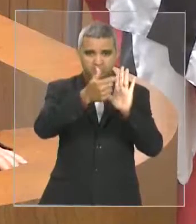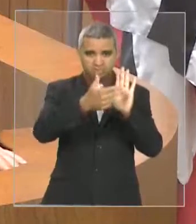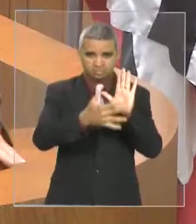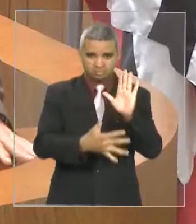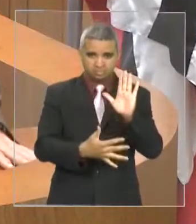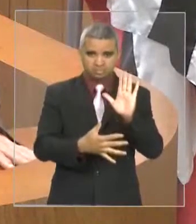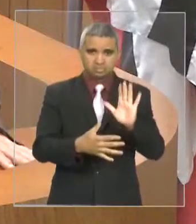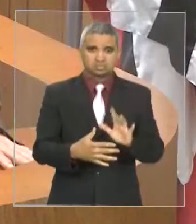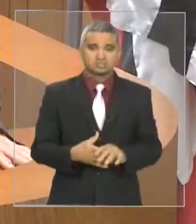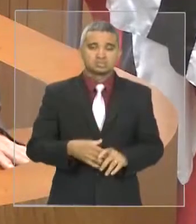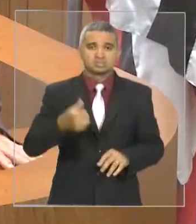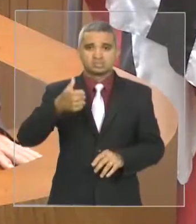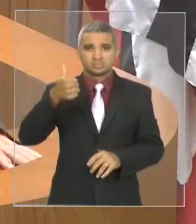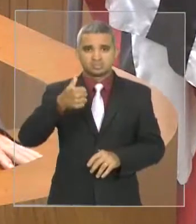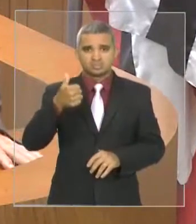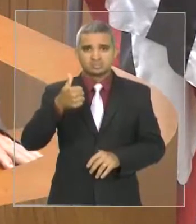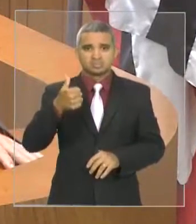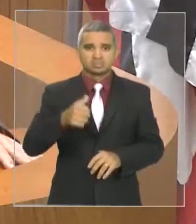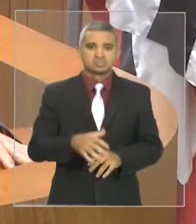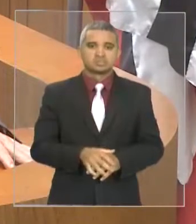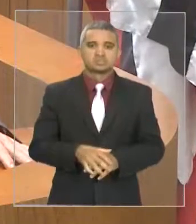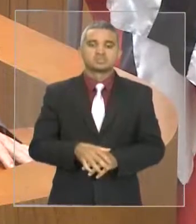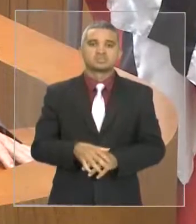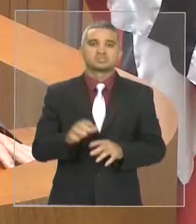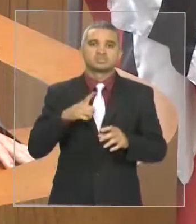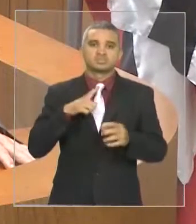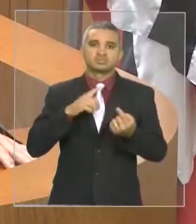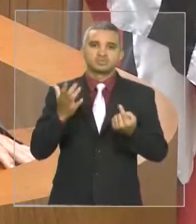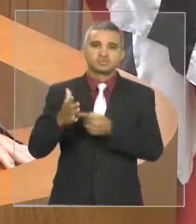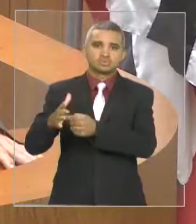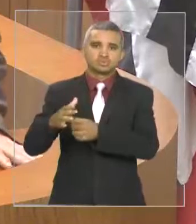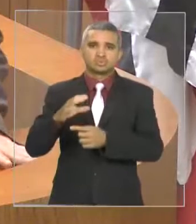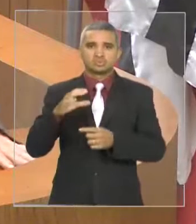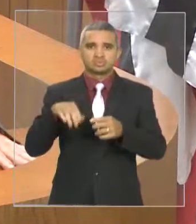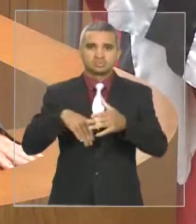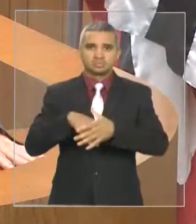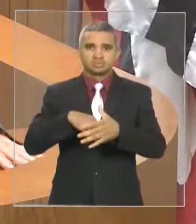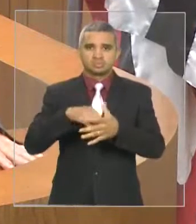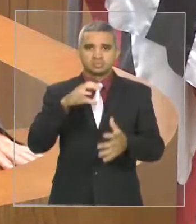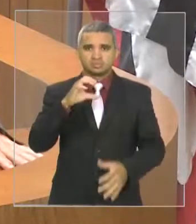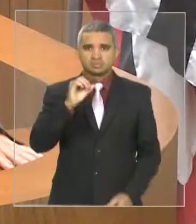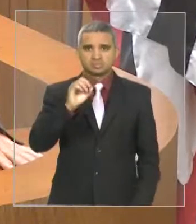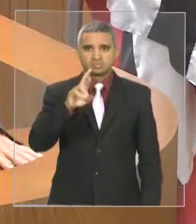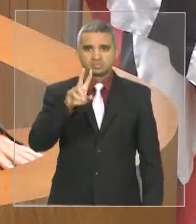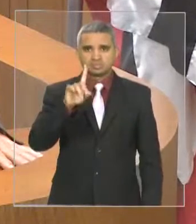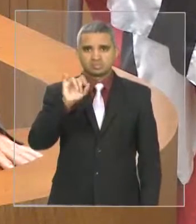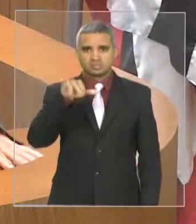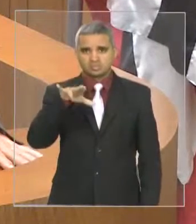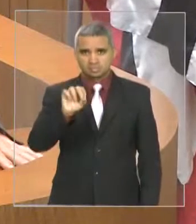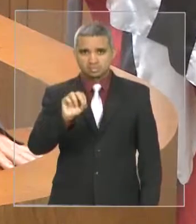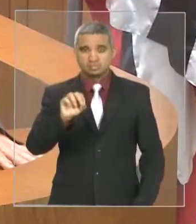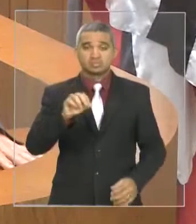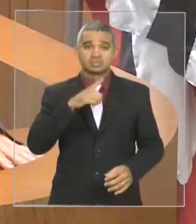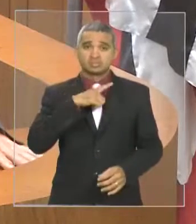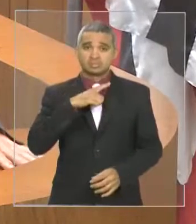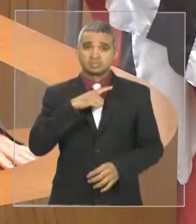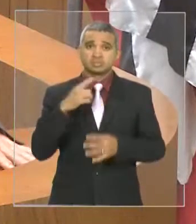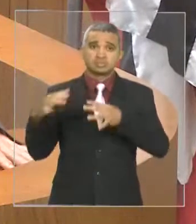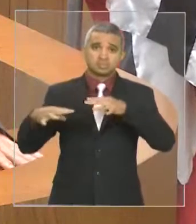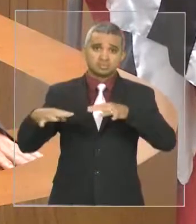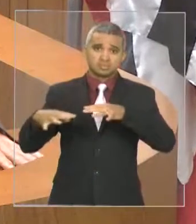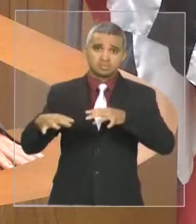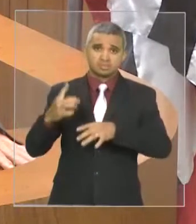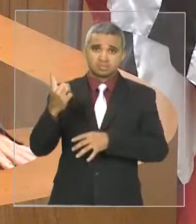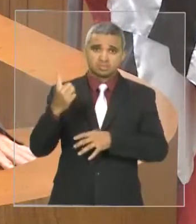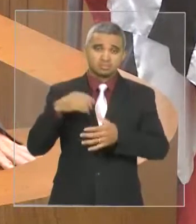Primeiro, recusa da denúncia do Cordinho, sob irregularidade quanto à presença do jogador do Sampaio, considerando que a própria Federação